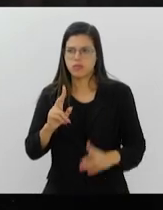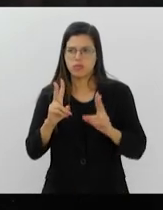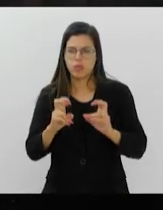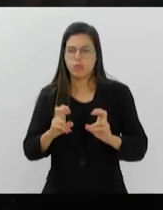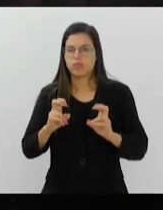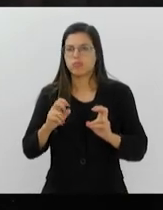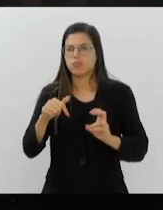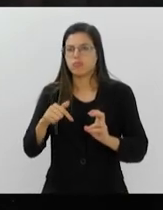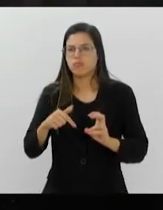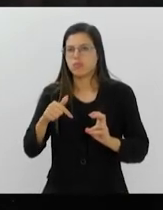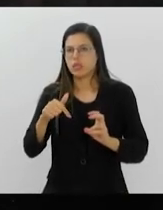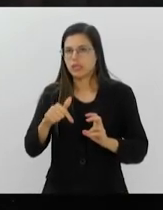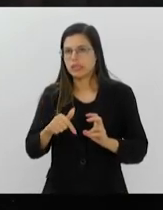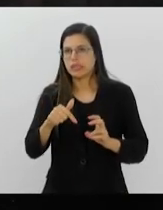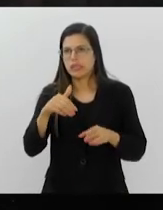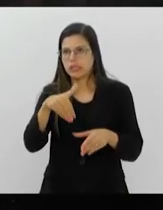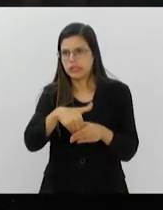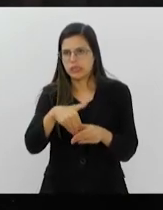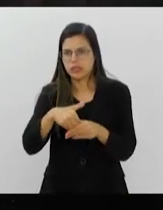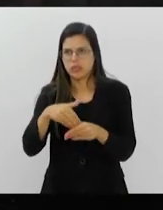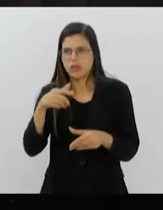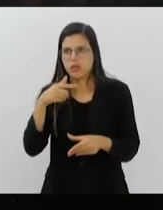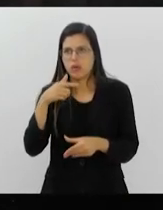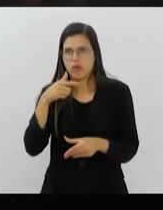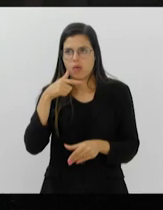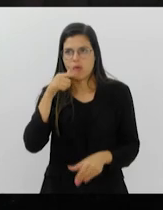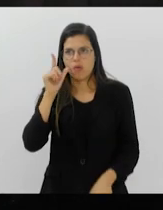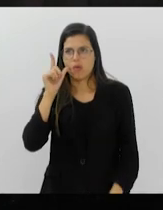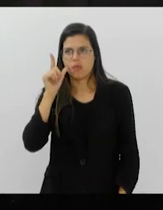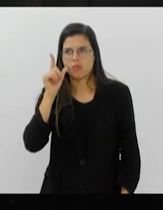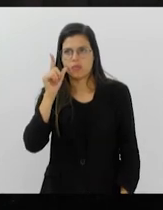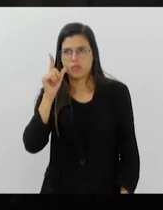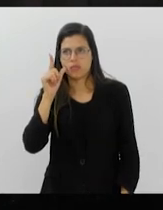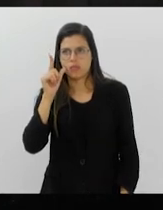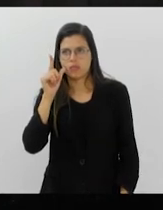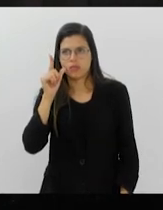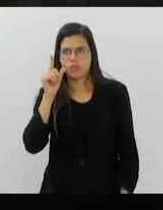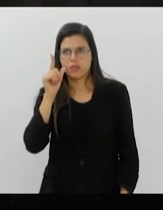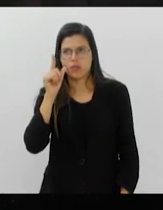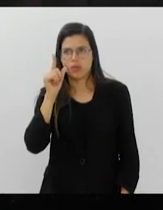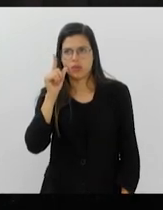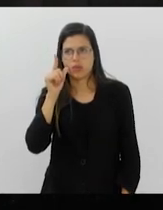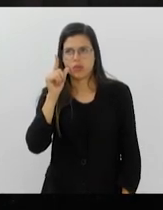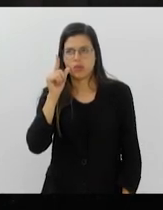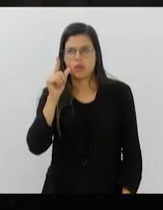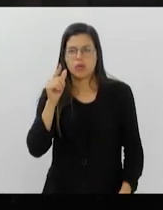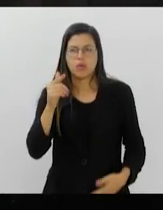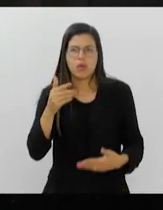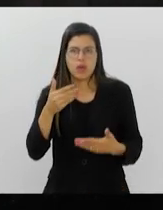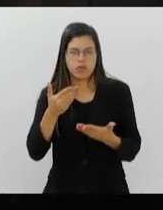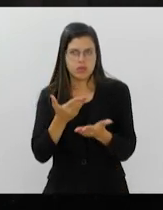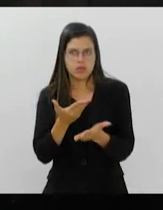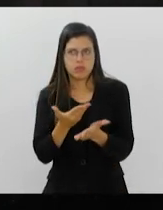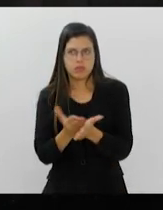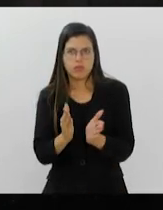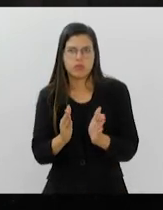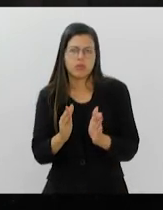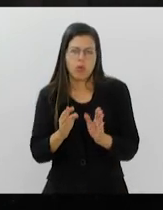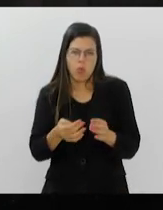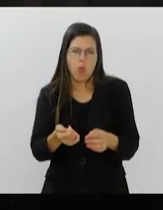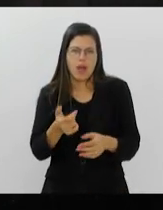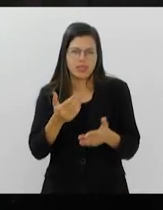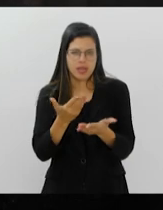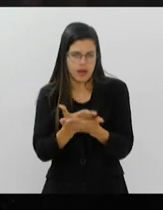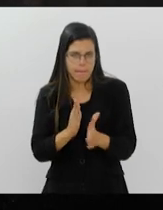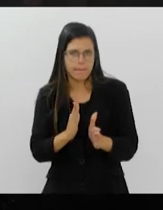eleições lá estavam em curso, e como elas terminaram o tão fase de conclusão,